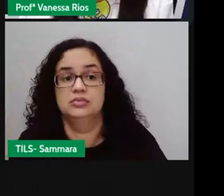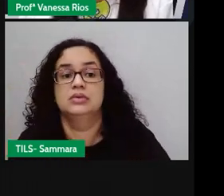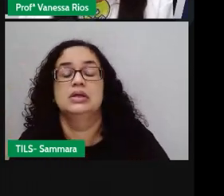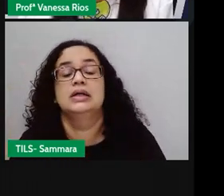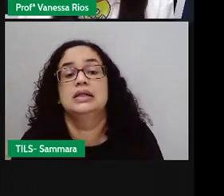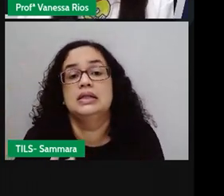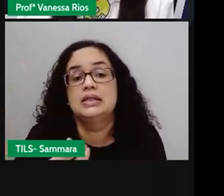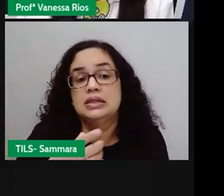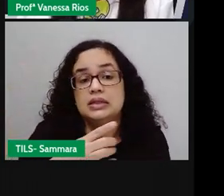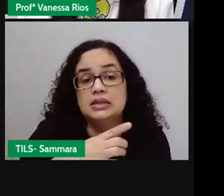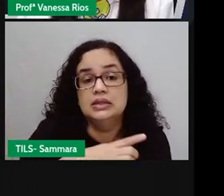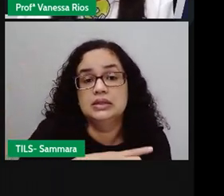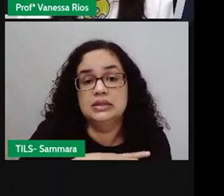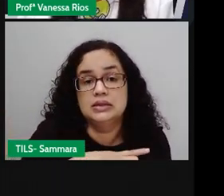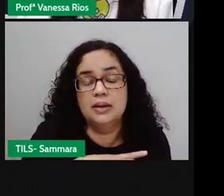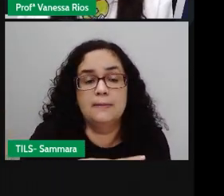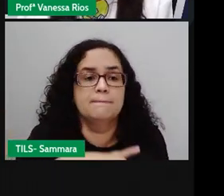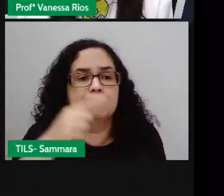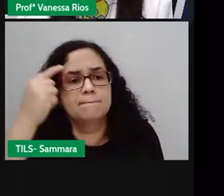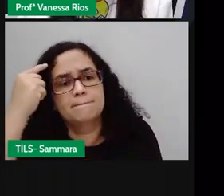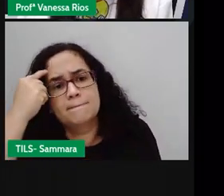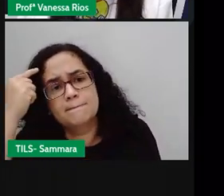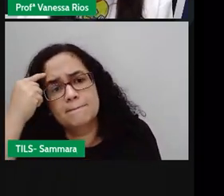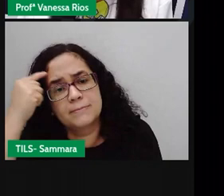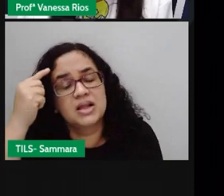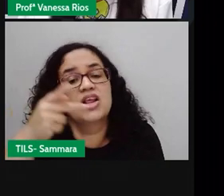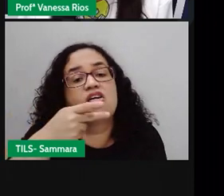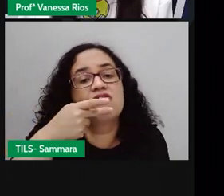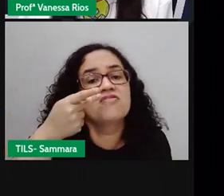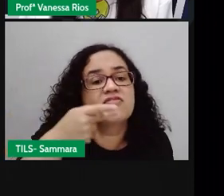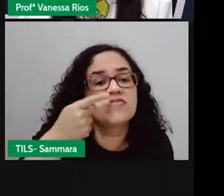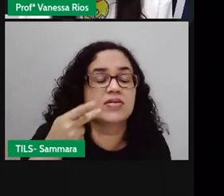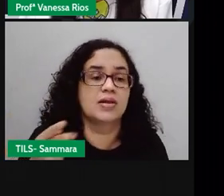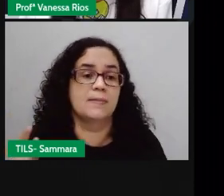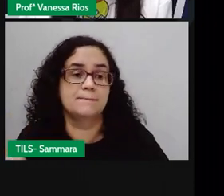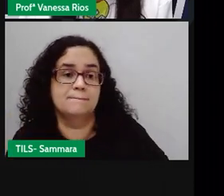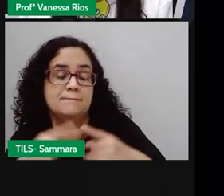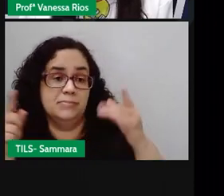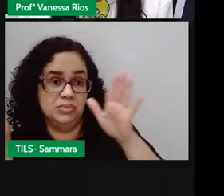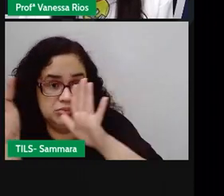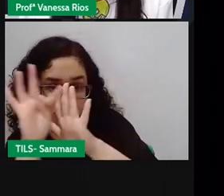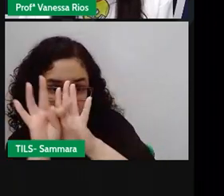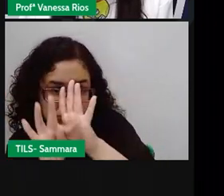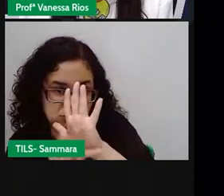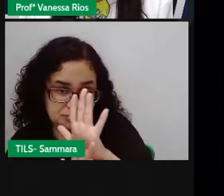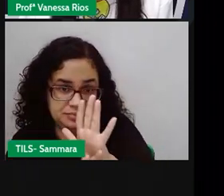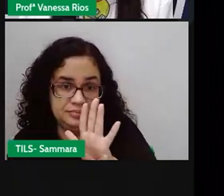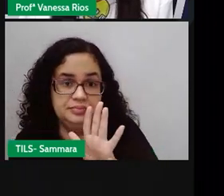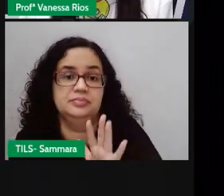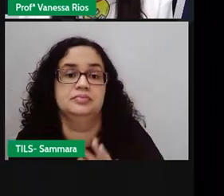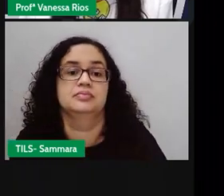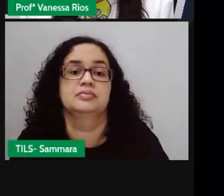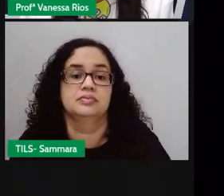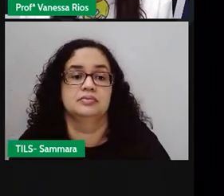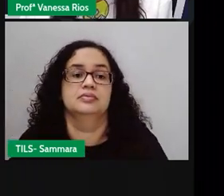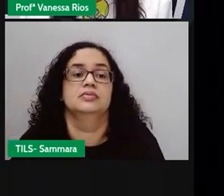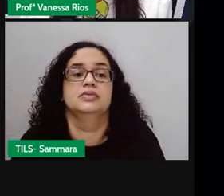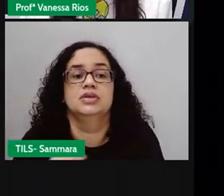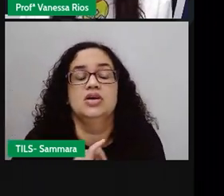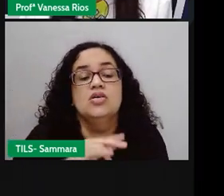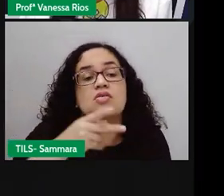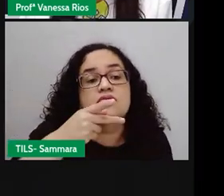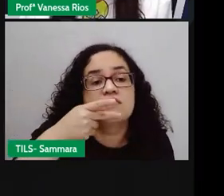a gente está realmente pensando aí nas falas. Mas dentro do texto, do texto narrativo, o